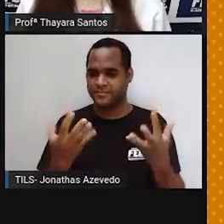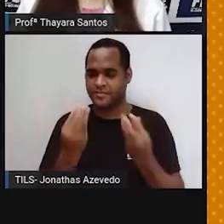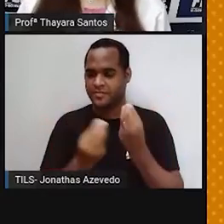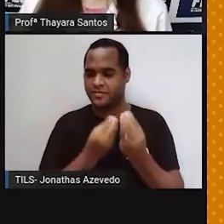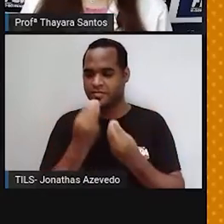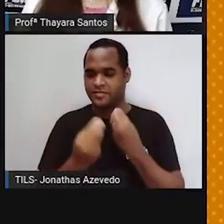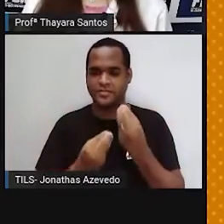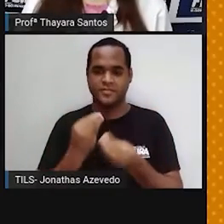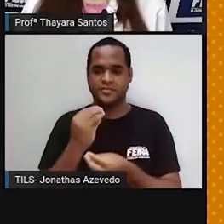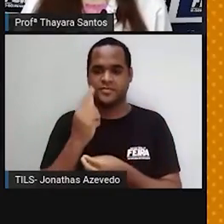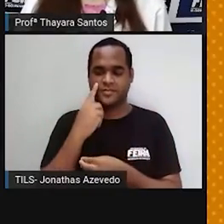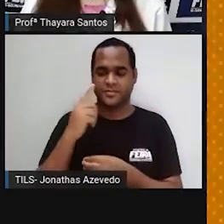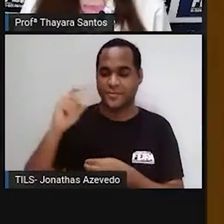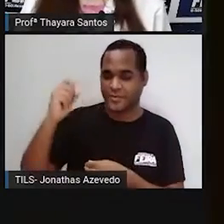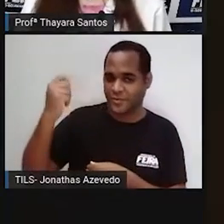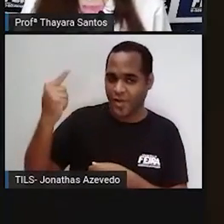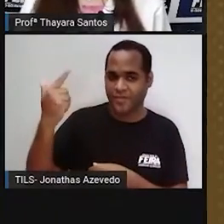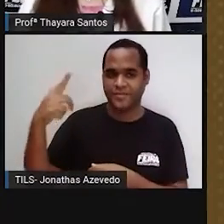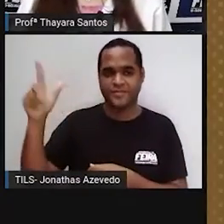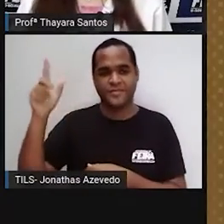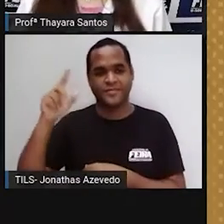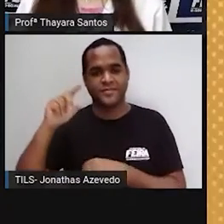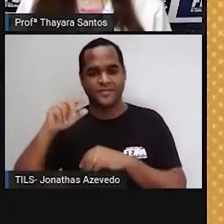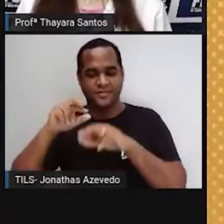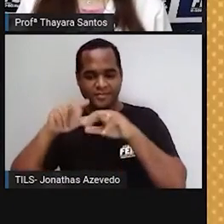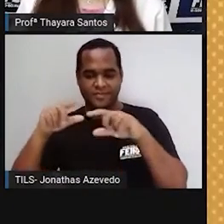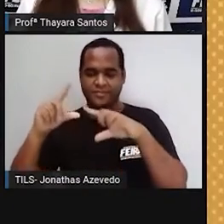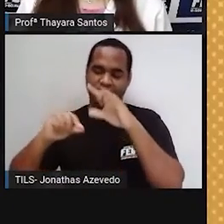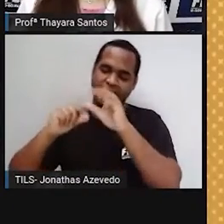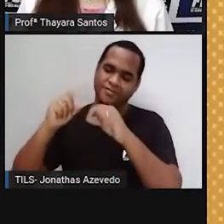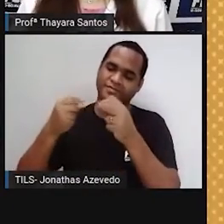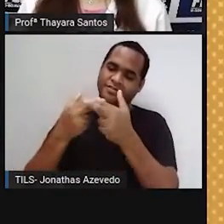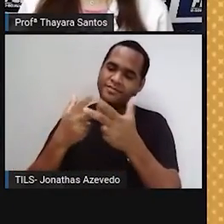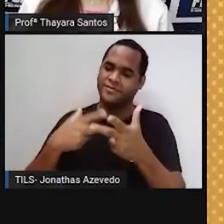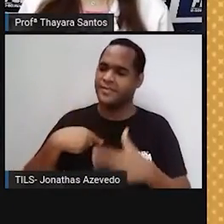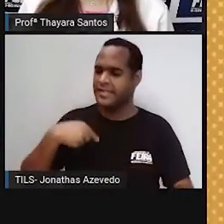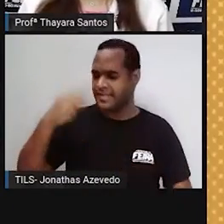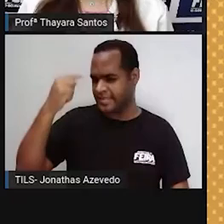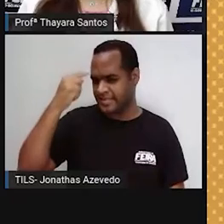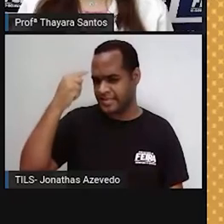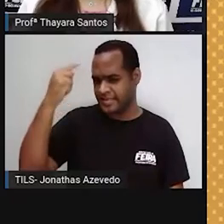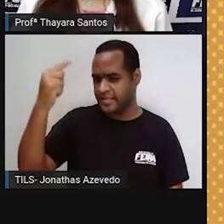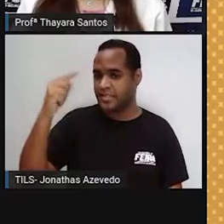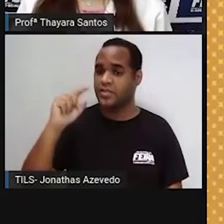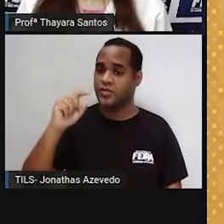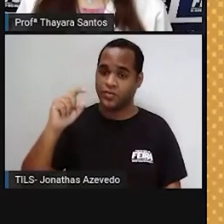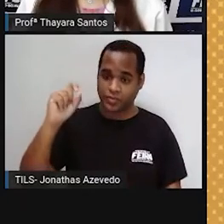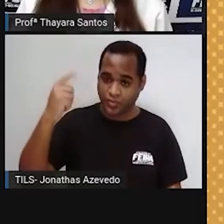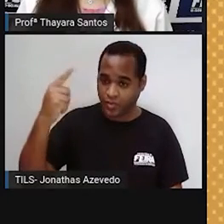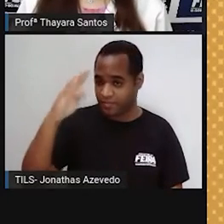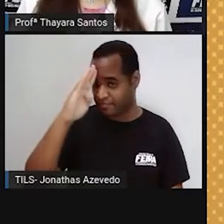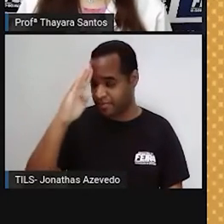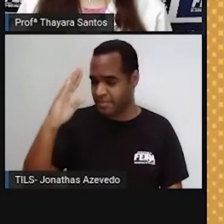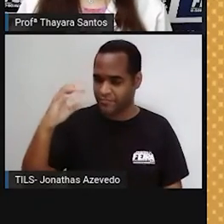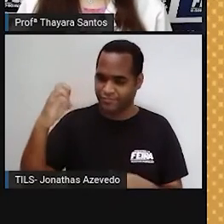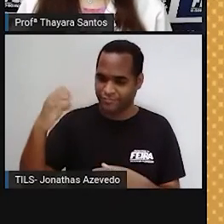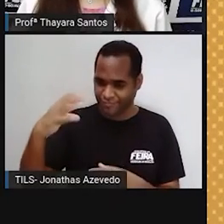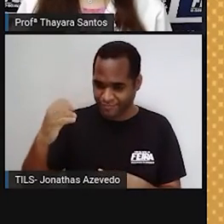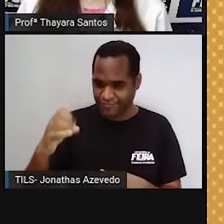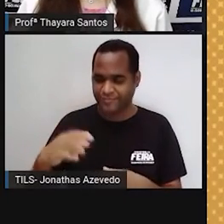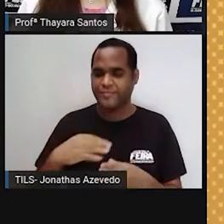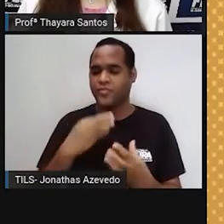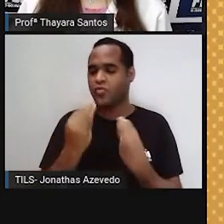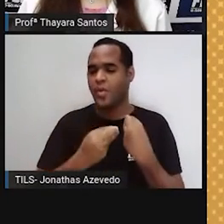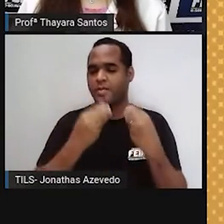e as outras estrelas. O Sol é a estrela central do nosso Sistema Solar. E ele é considerado uma